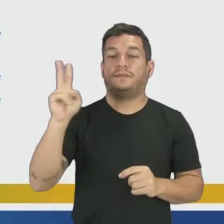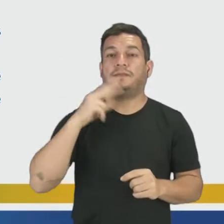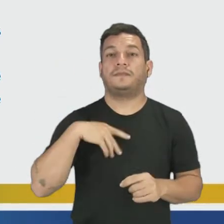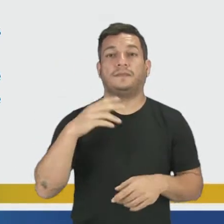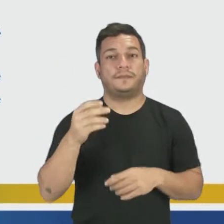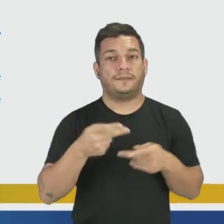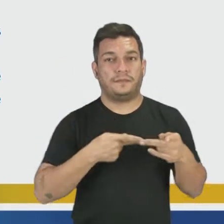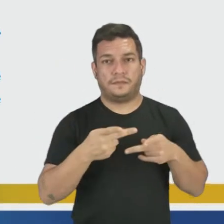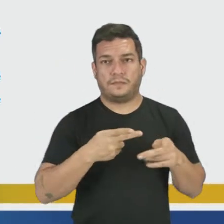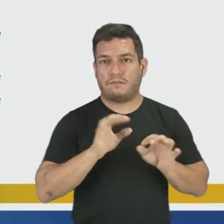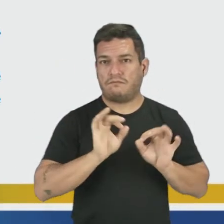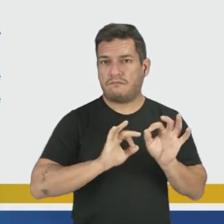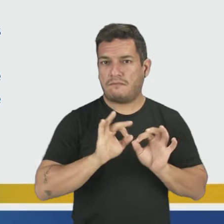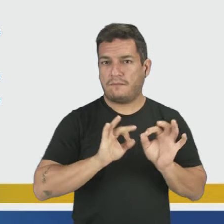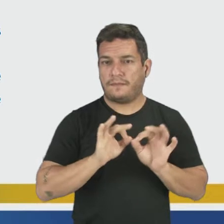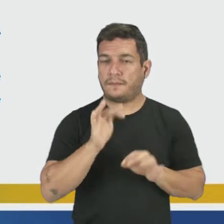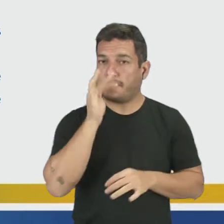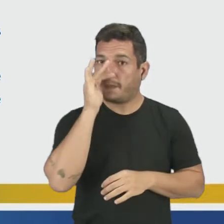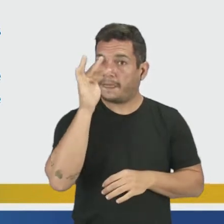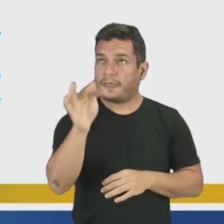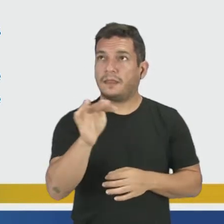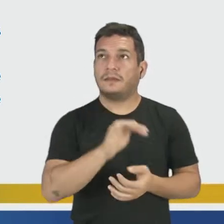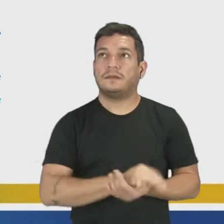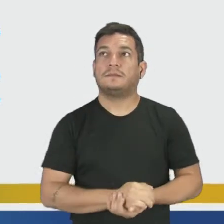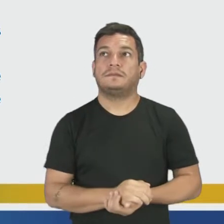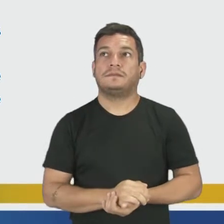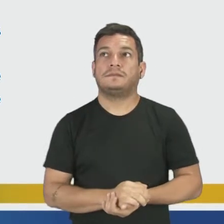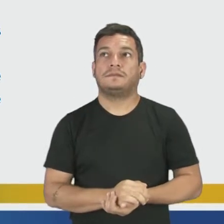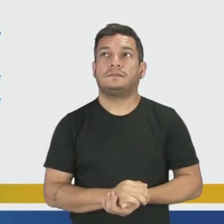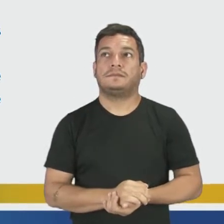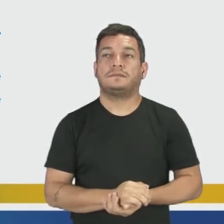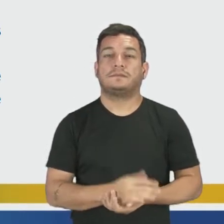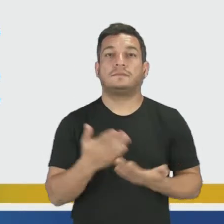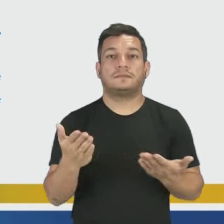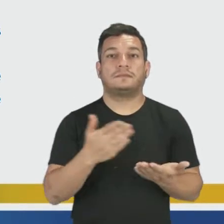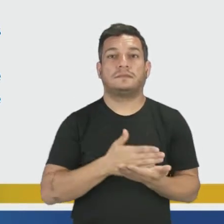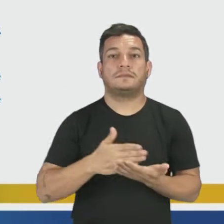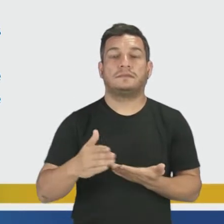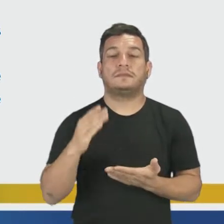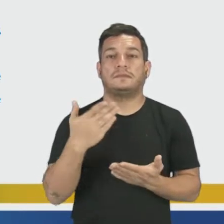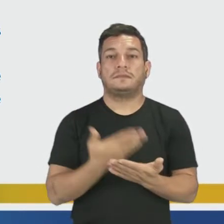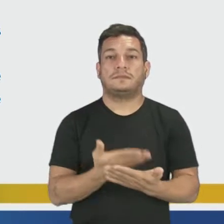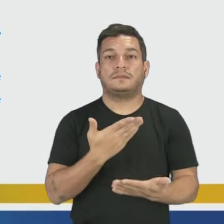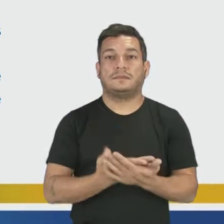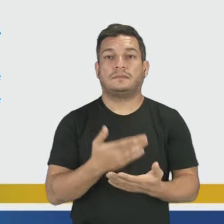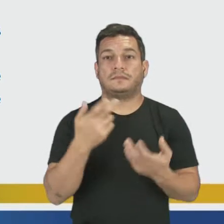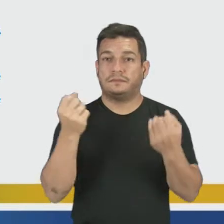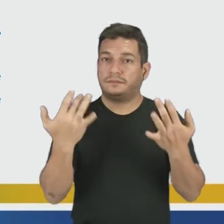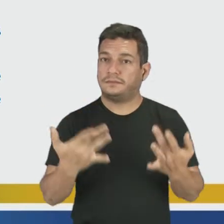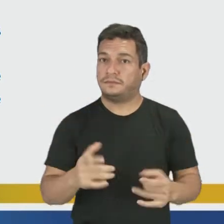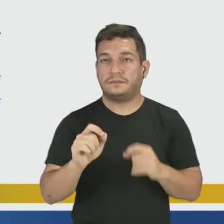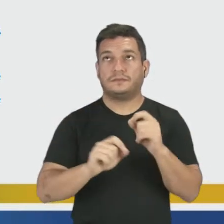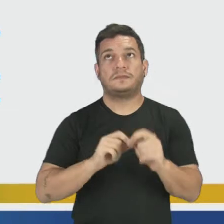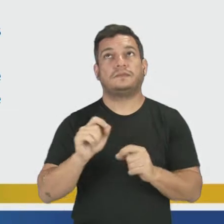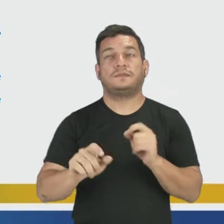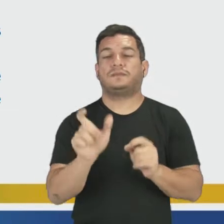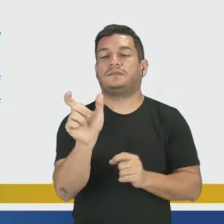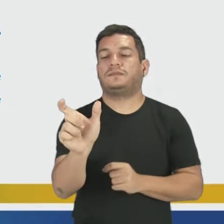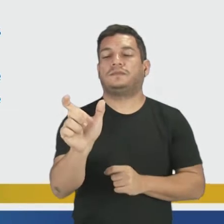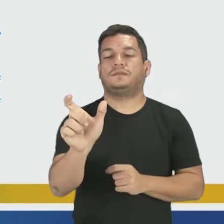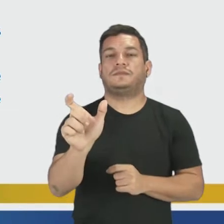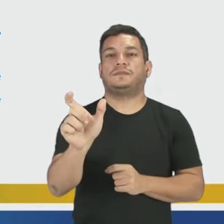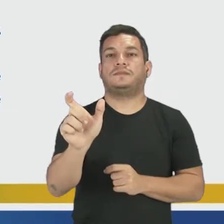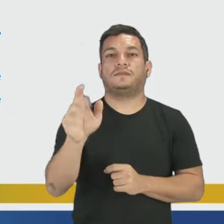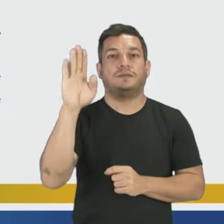projeções para o nosso futuro. Então, para começar a nossa aula falando sobre a palavra